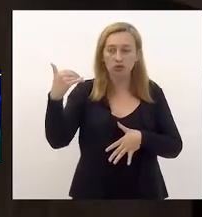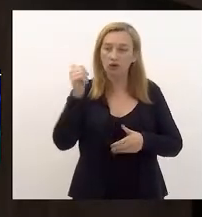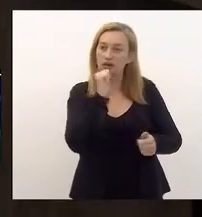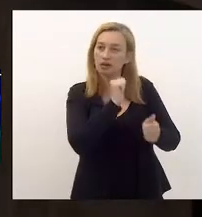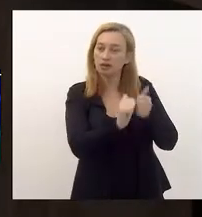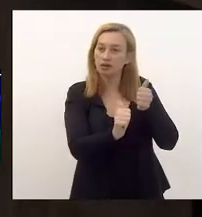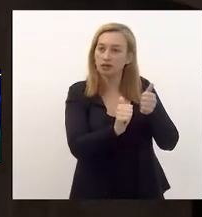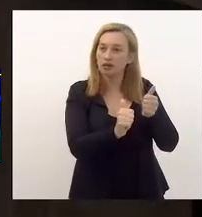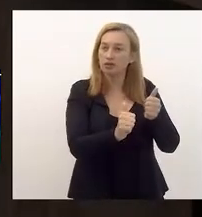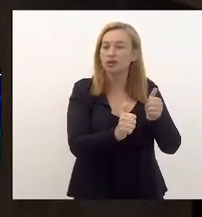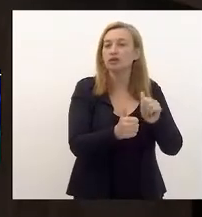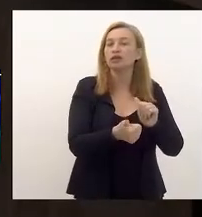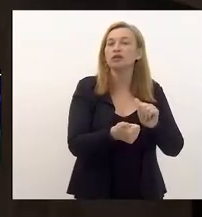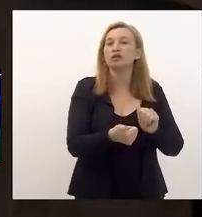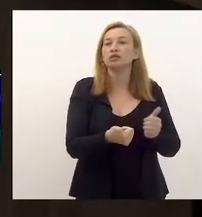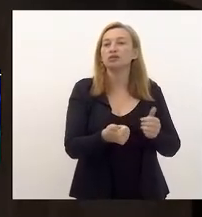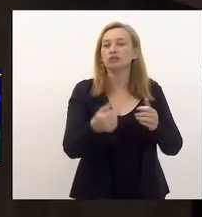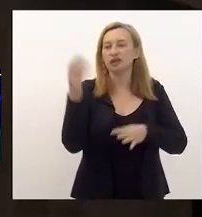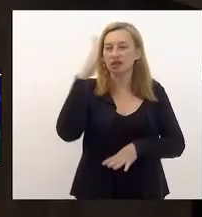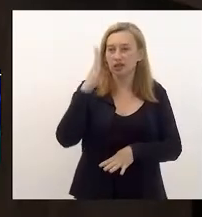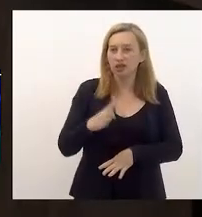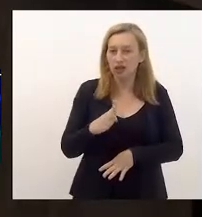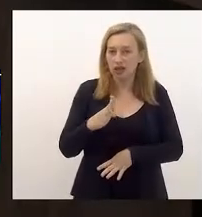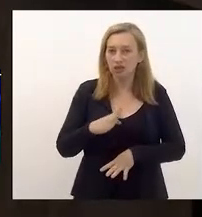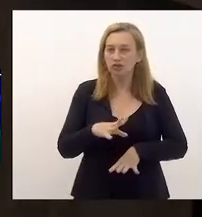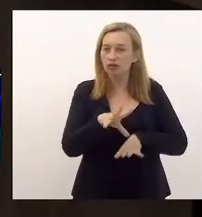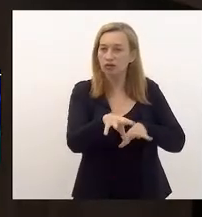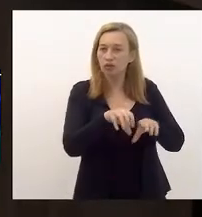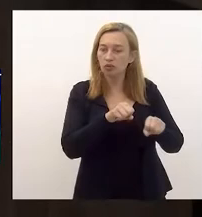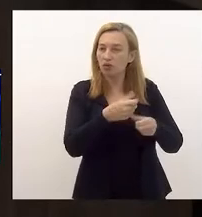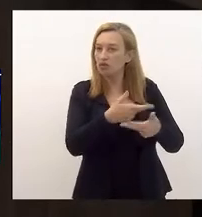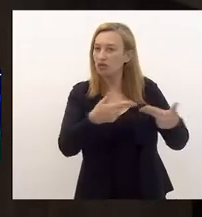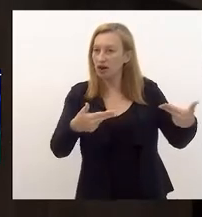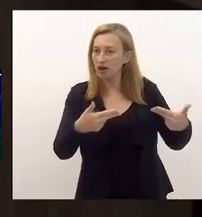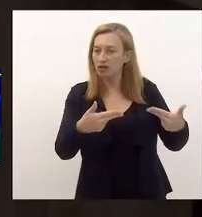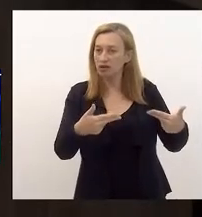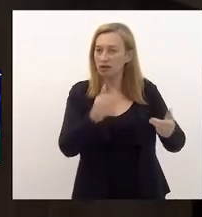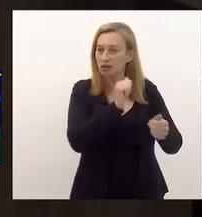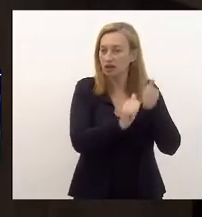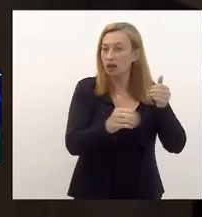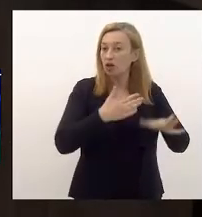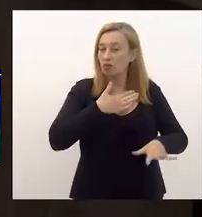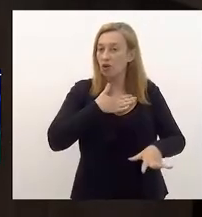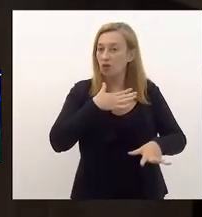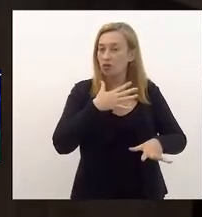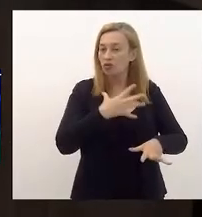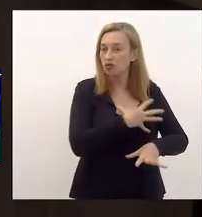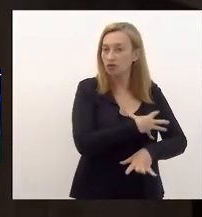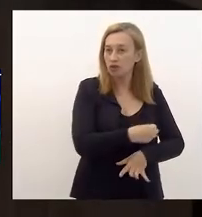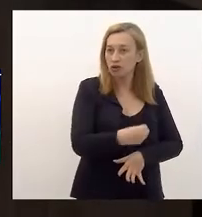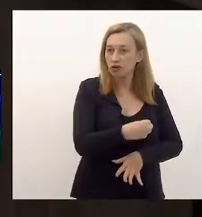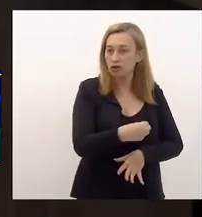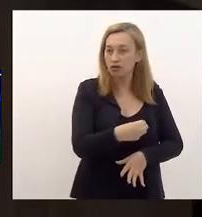formou grandes atletas, inclusive meu filho foi campeão brasileiro de hipismo